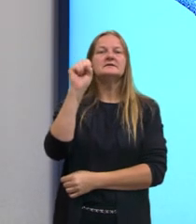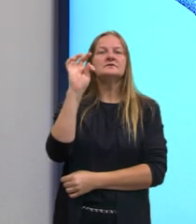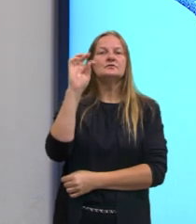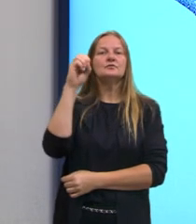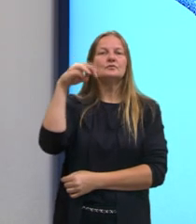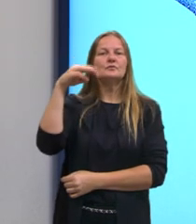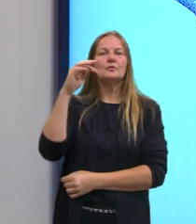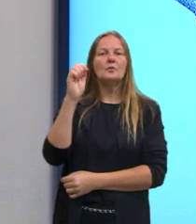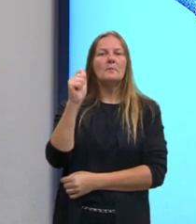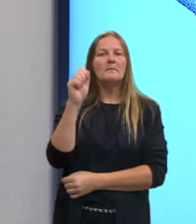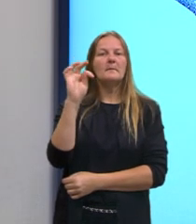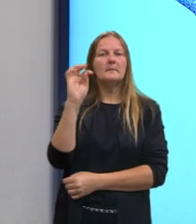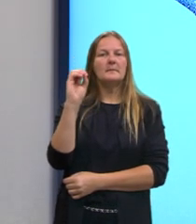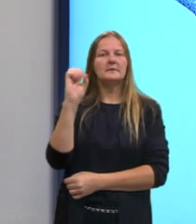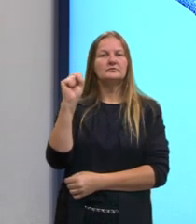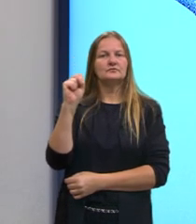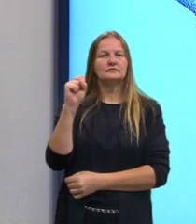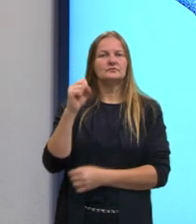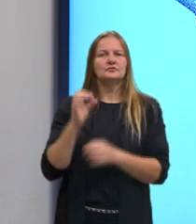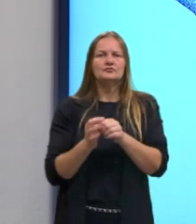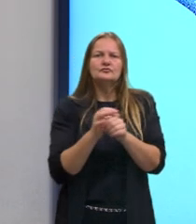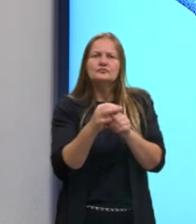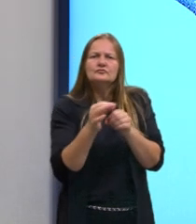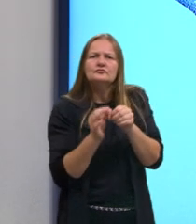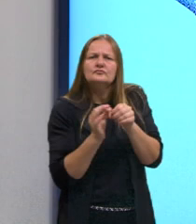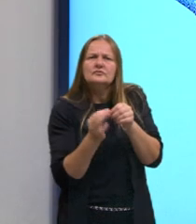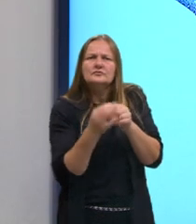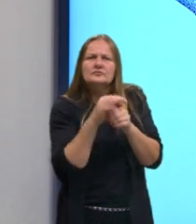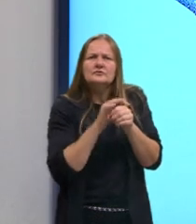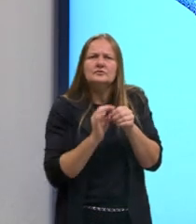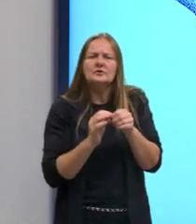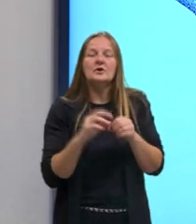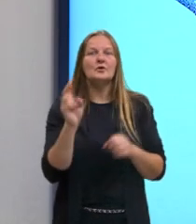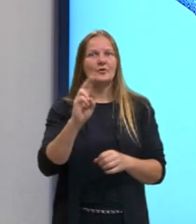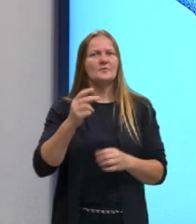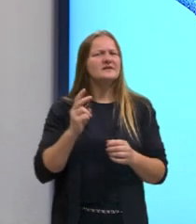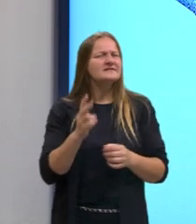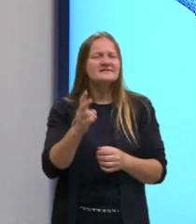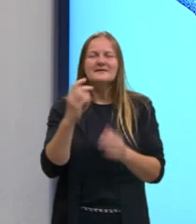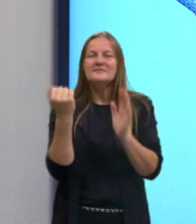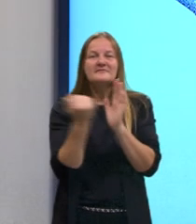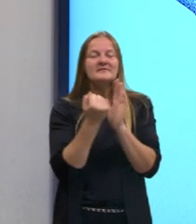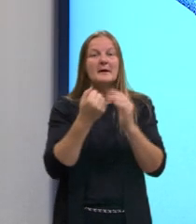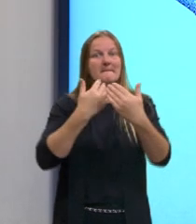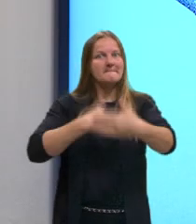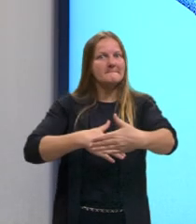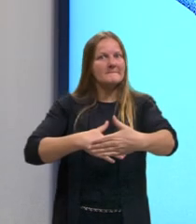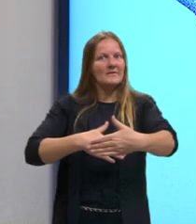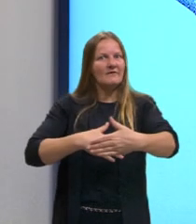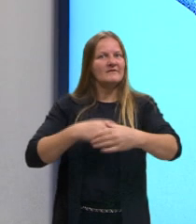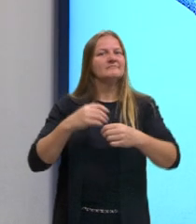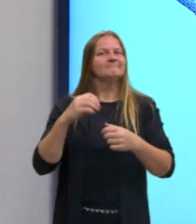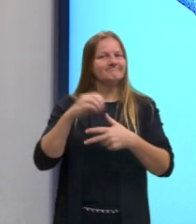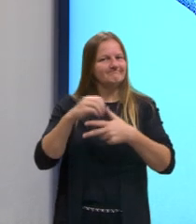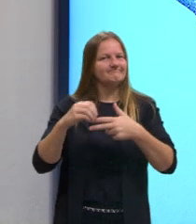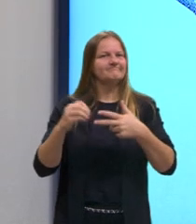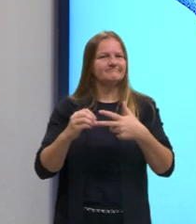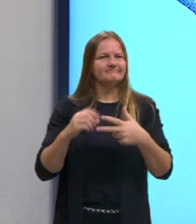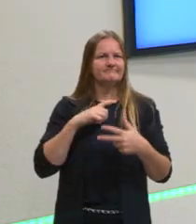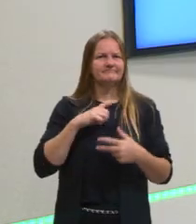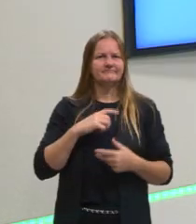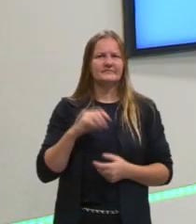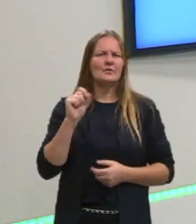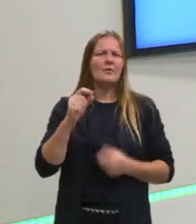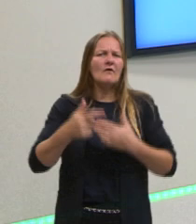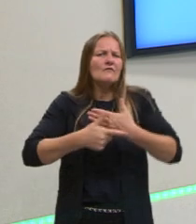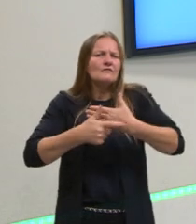Estômatos, vocês vão encontrar bastante esse nomezinho nas provas do Enem. Então, qual a